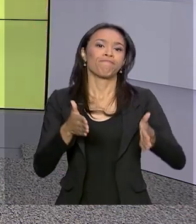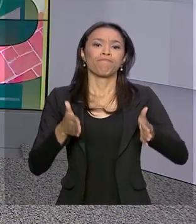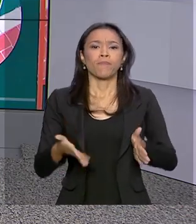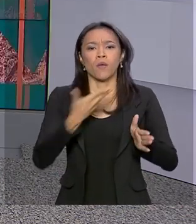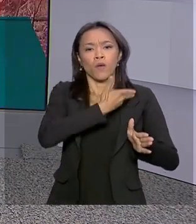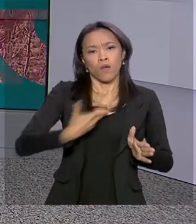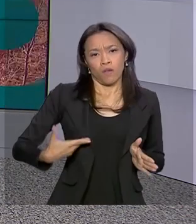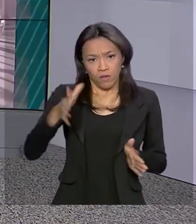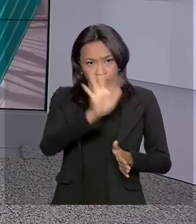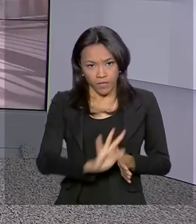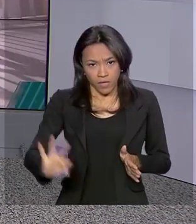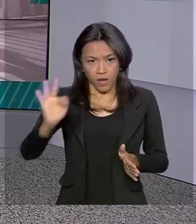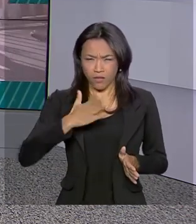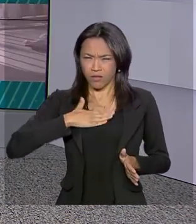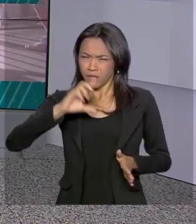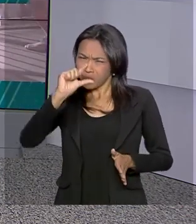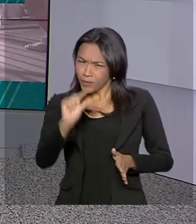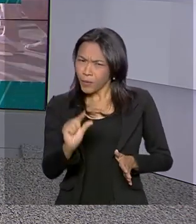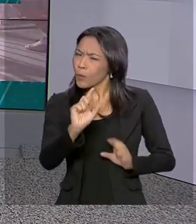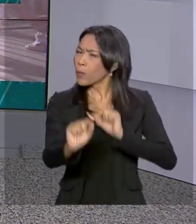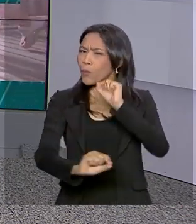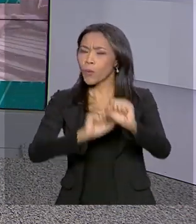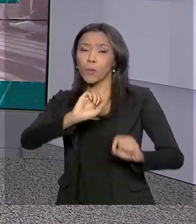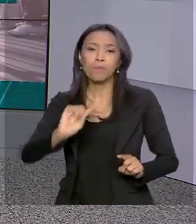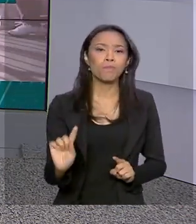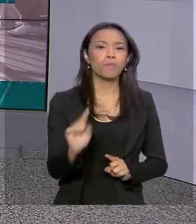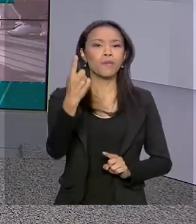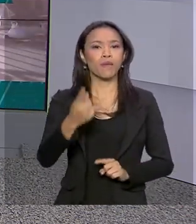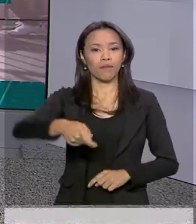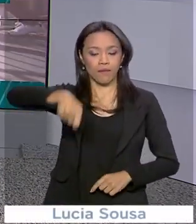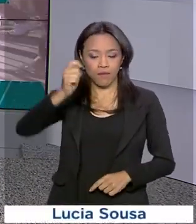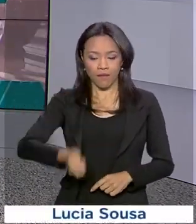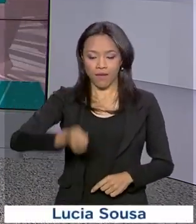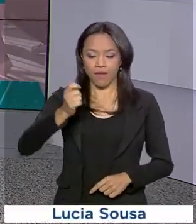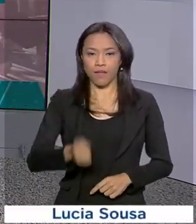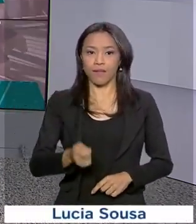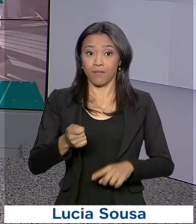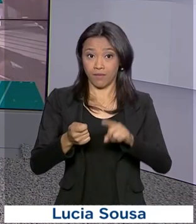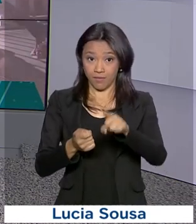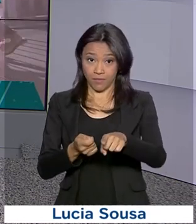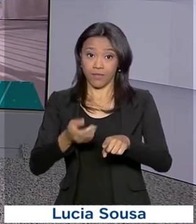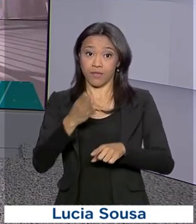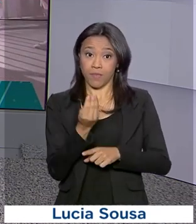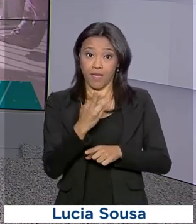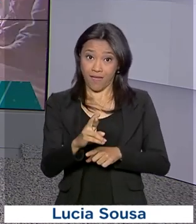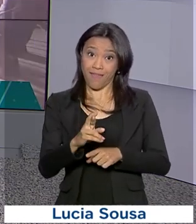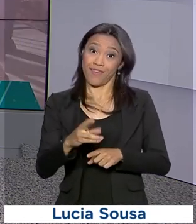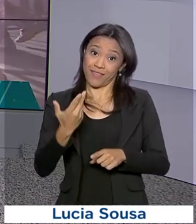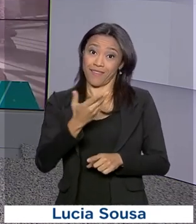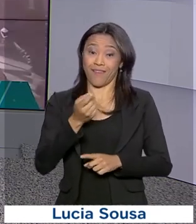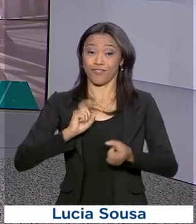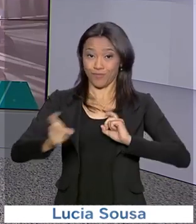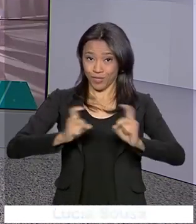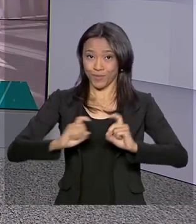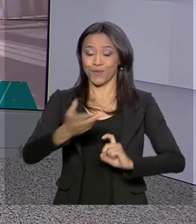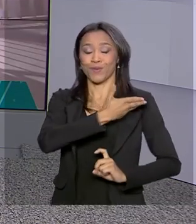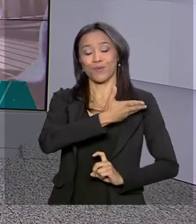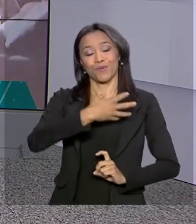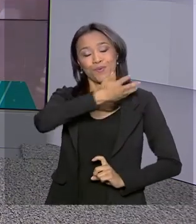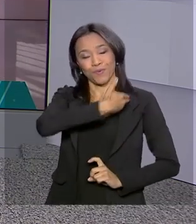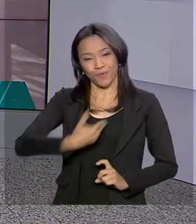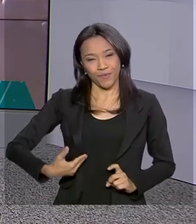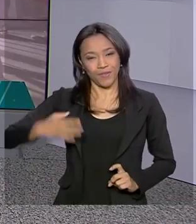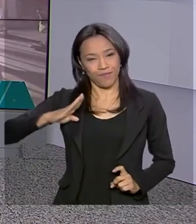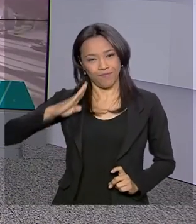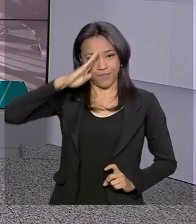O governo federal realiza daqui a pouco o primeiro leilão do setor rodoviário na gestão do presidente Jair Bolsonaro. Vamos então